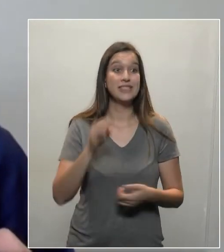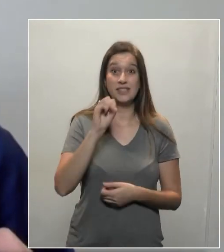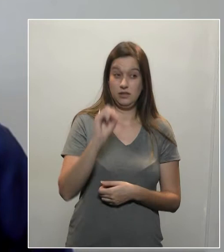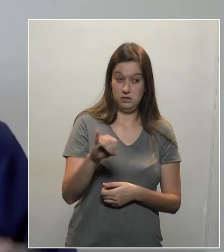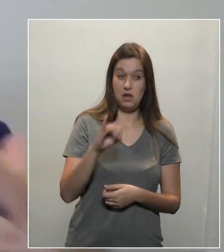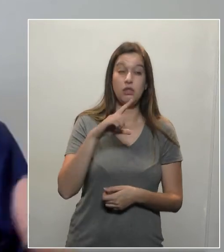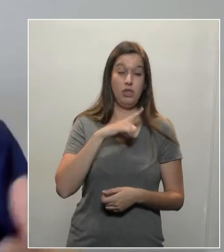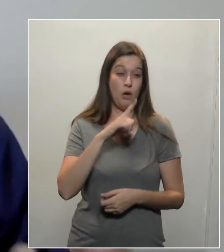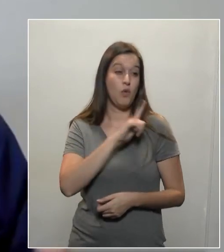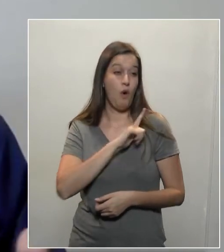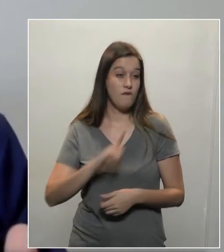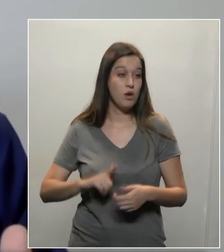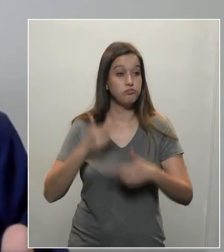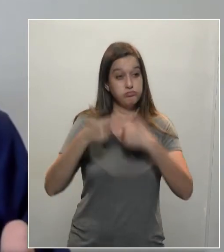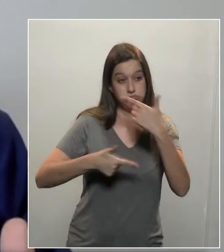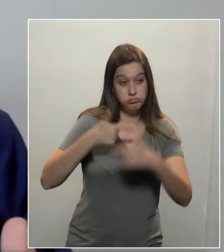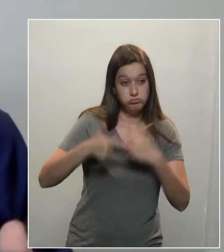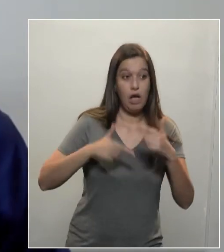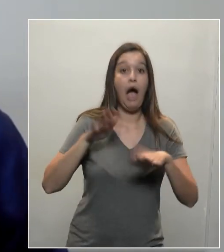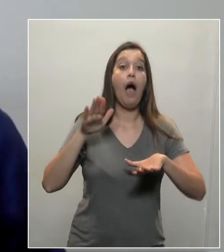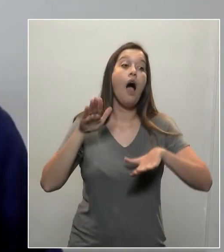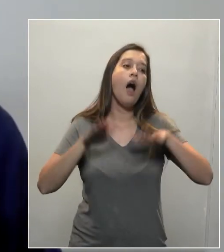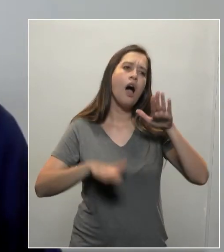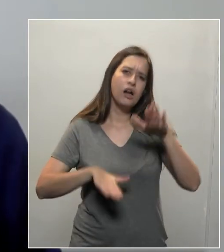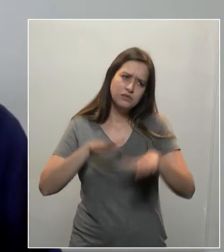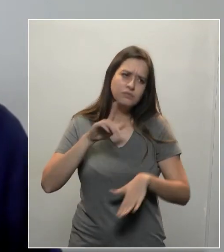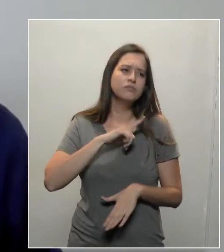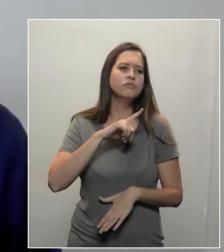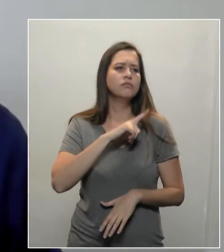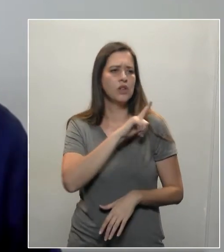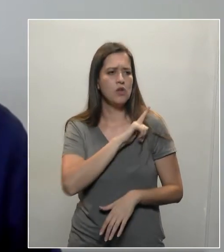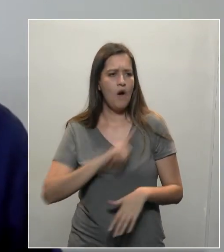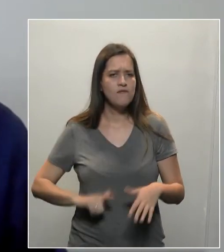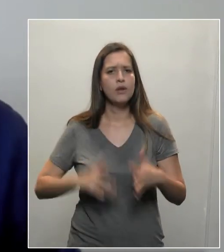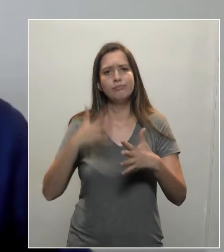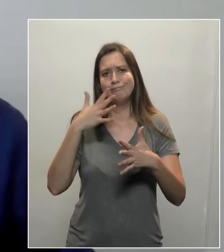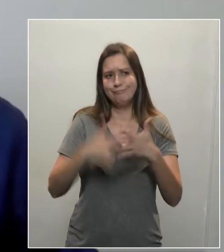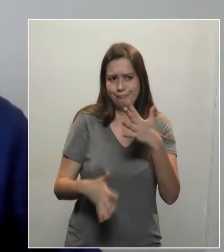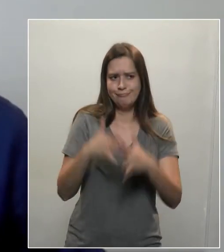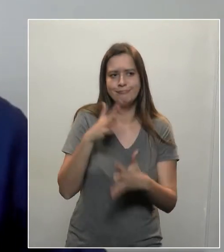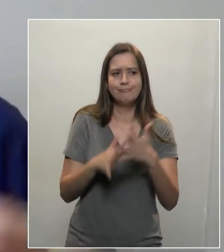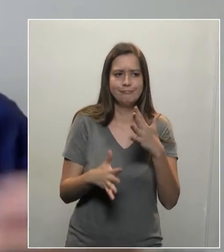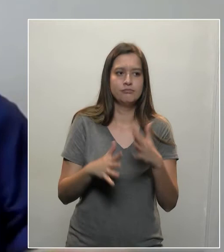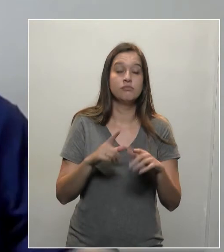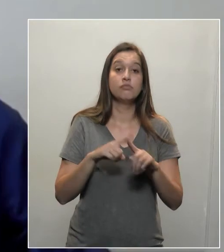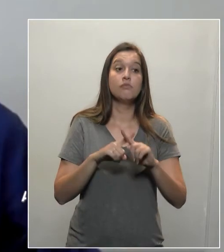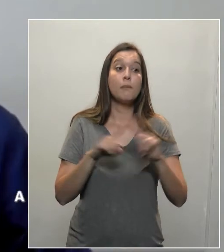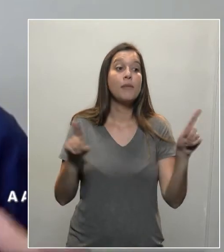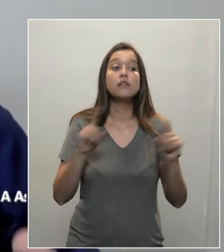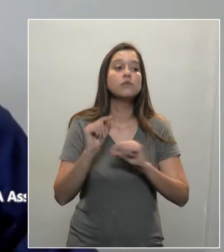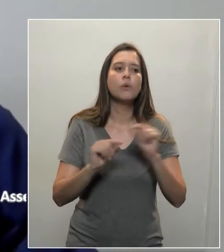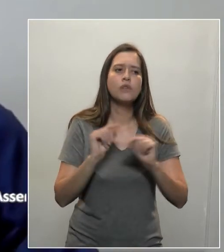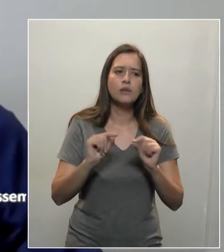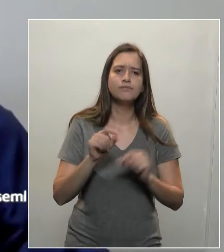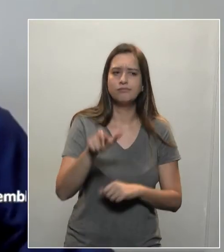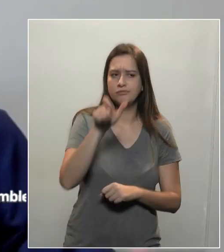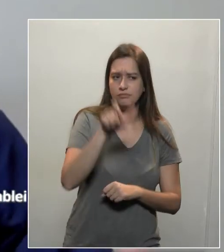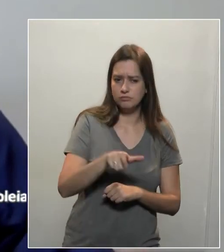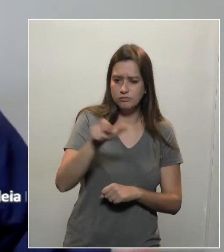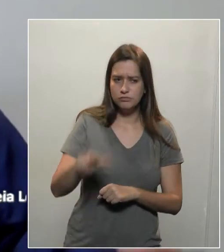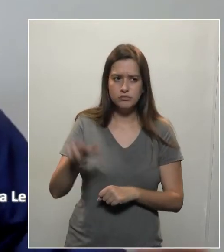e muitas vezes apesar do governo. Então, são servidores que doam a sua vida inteira